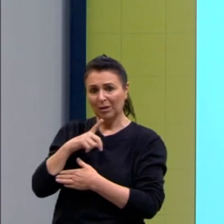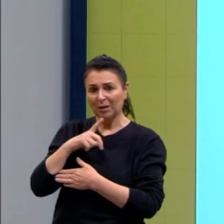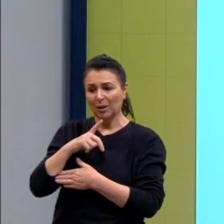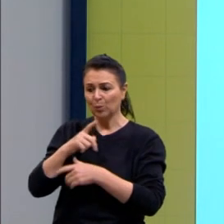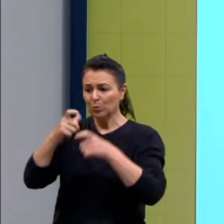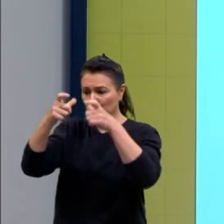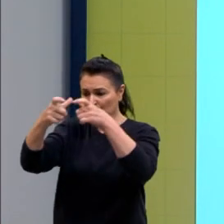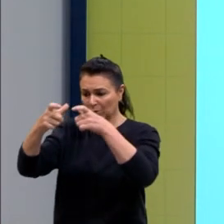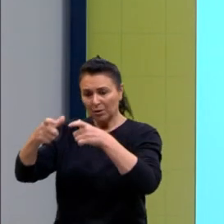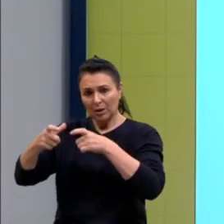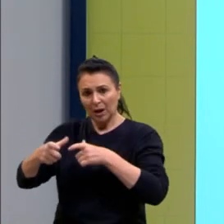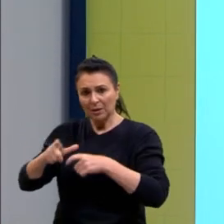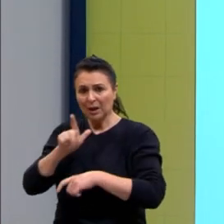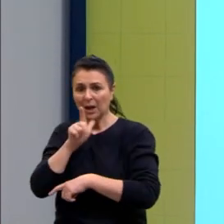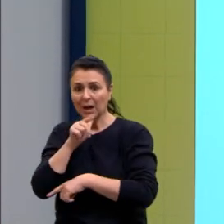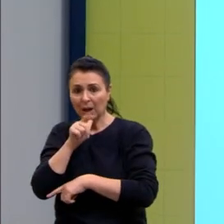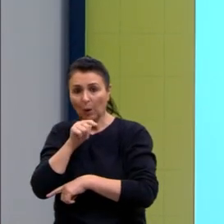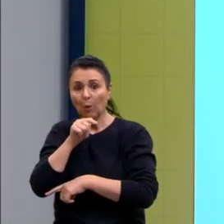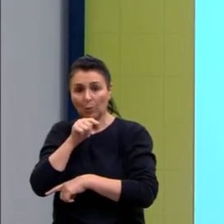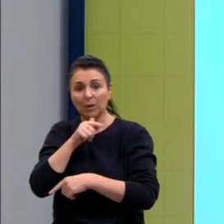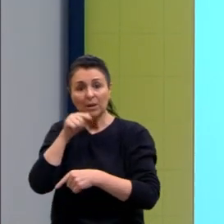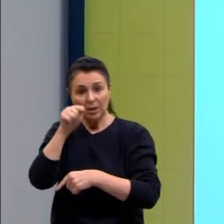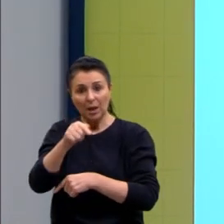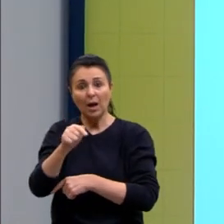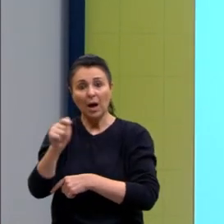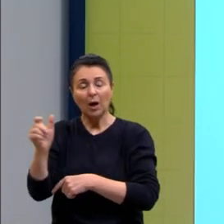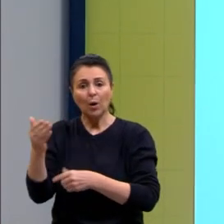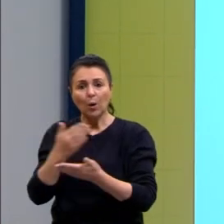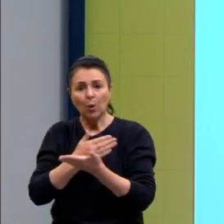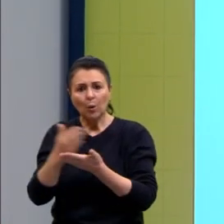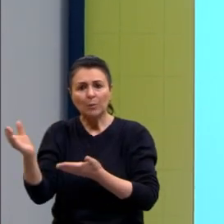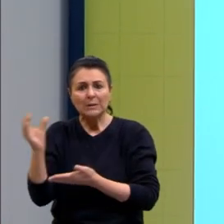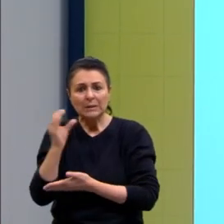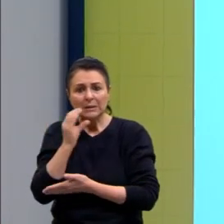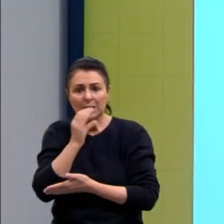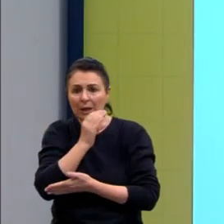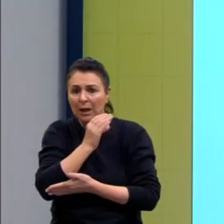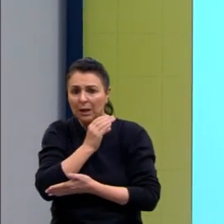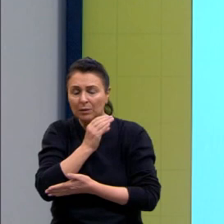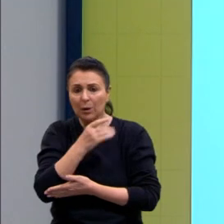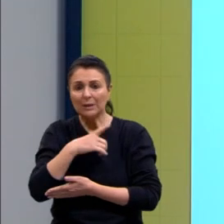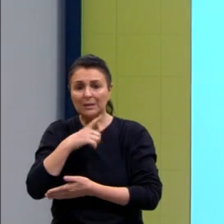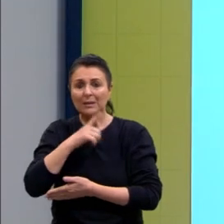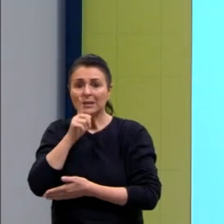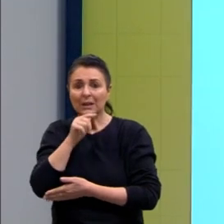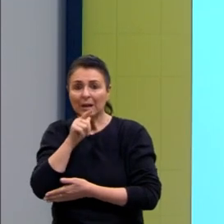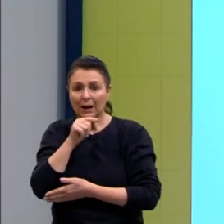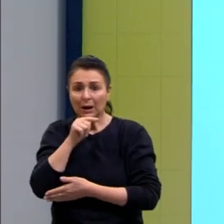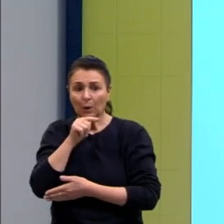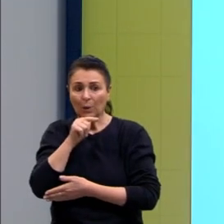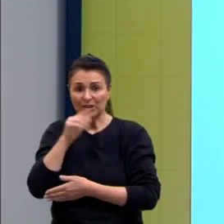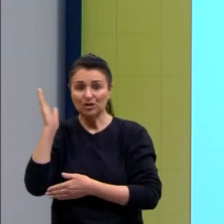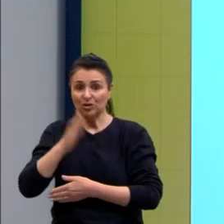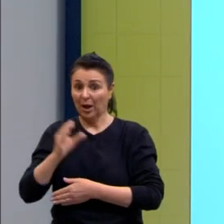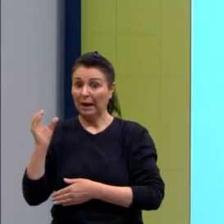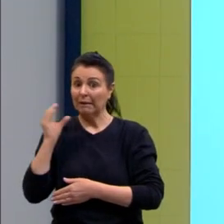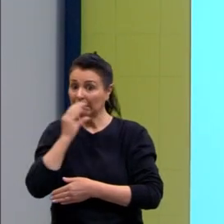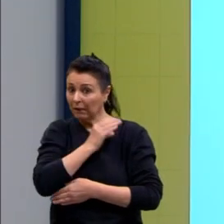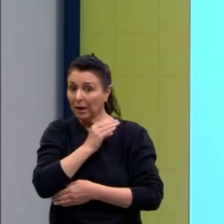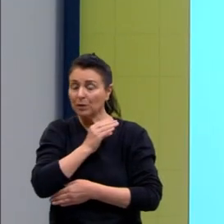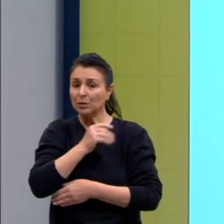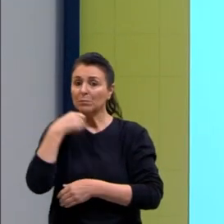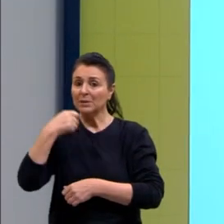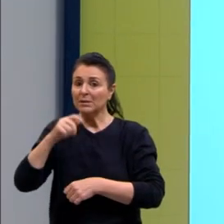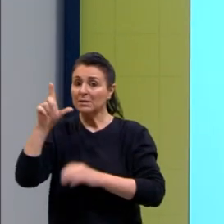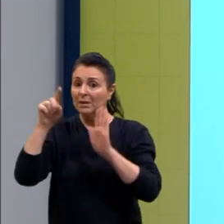uns reservatórios, aquela água está sendo aquecida. Se tu tem uma água já aquecida, tu vai precisar de menos energia para aquecer ela, né, então, tu utilizou